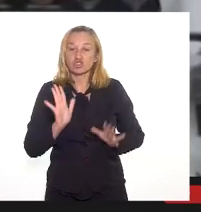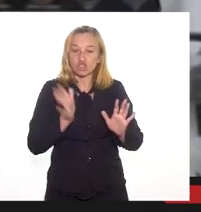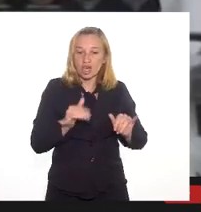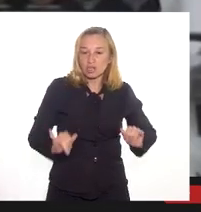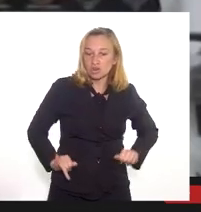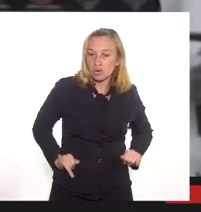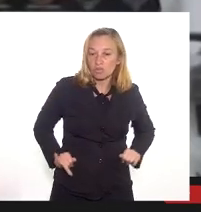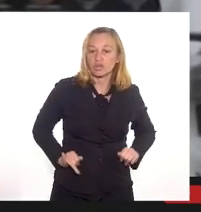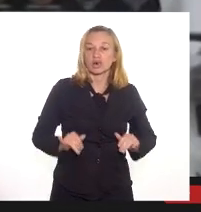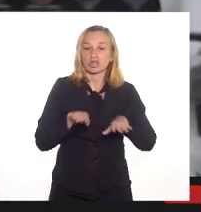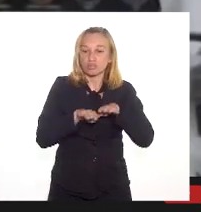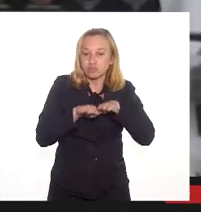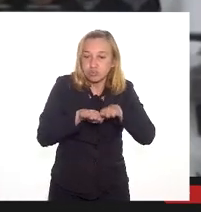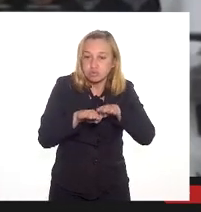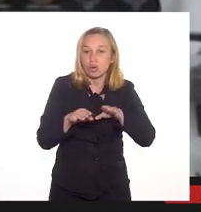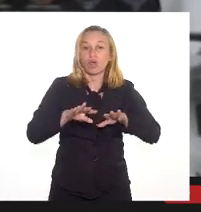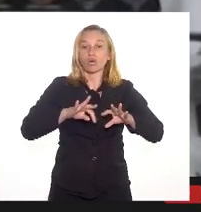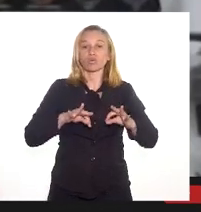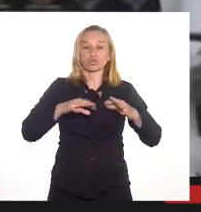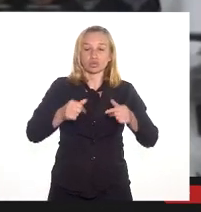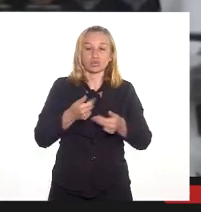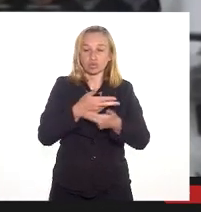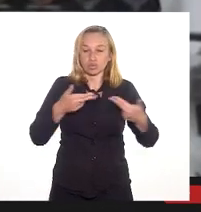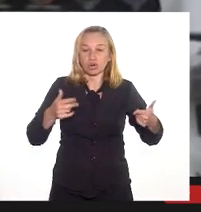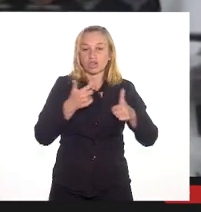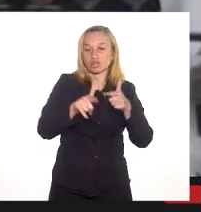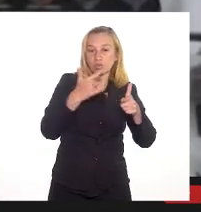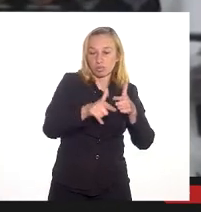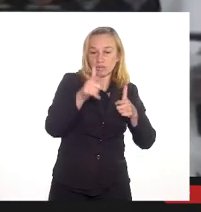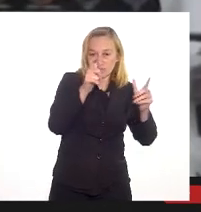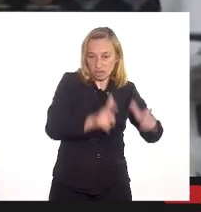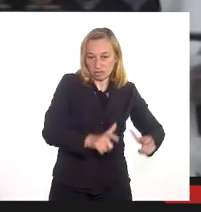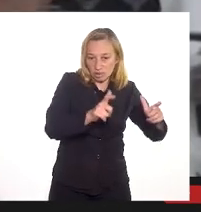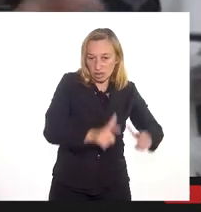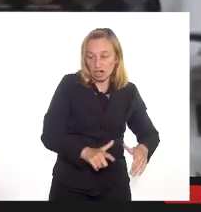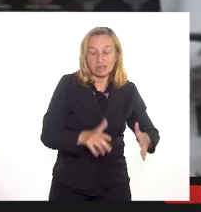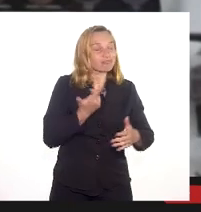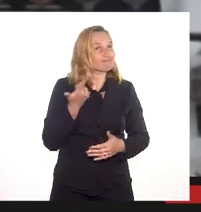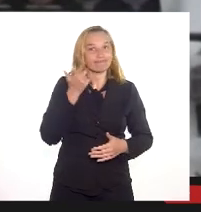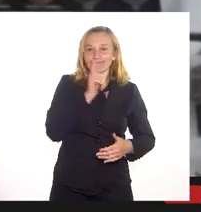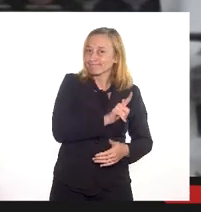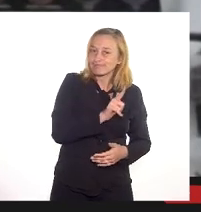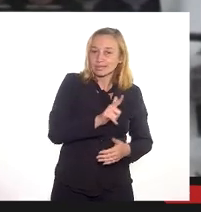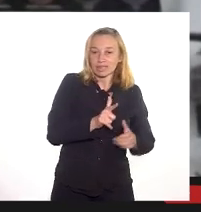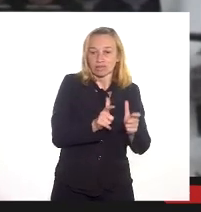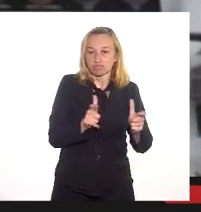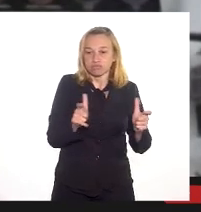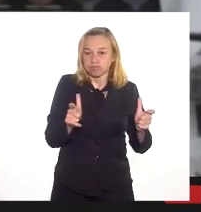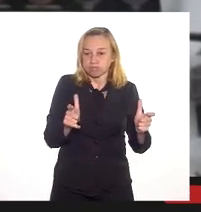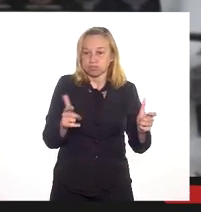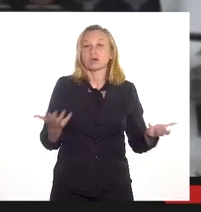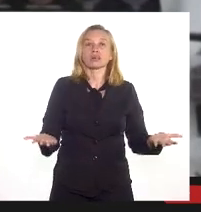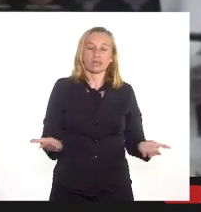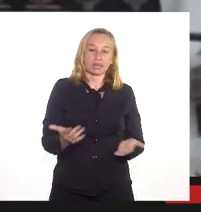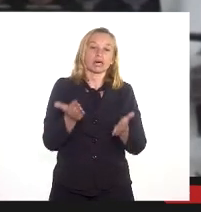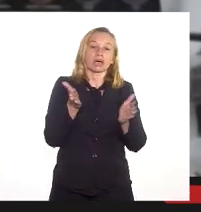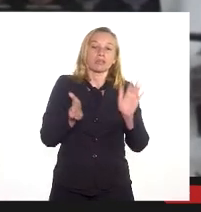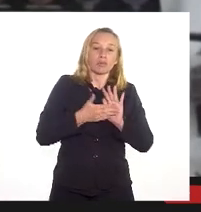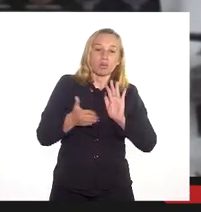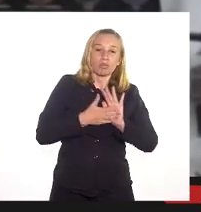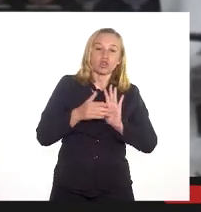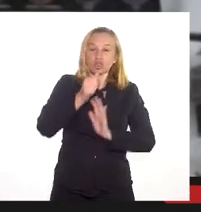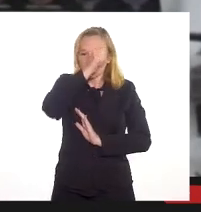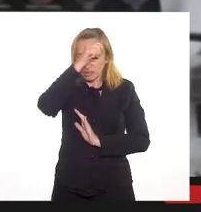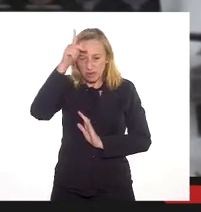congestionamentos, enfim, que a gente já tem diversos problemas naquela região que já não conseguem mais crescer. Então, a proposta da